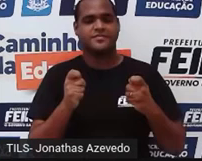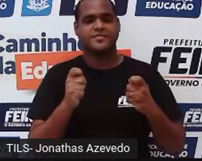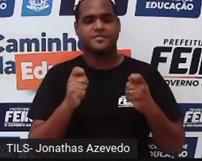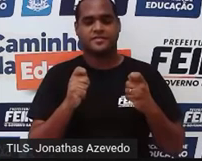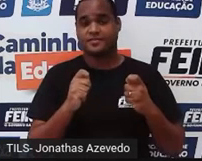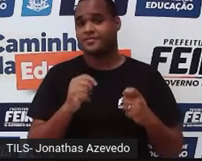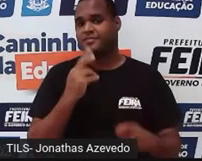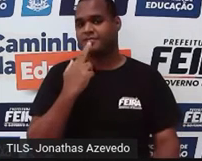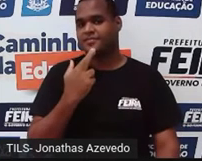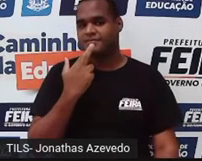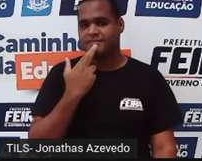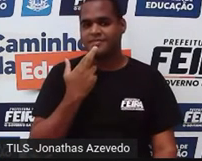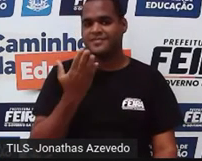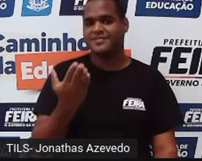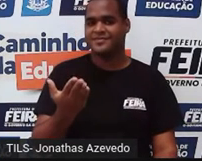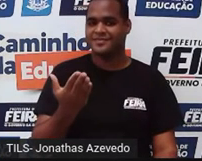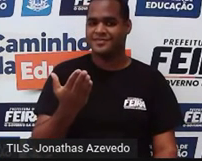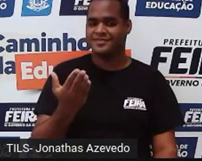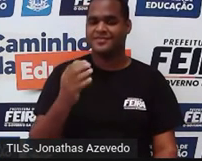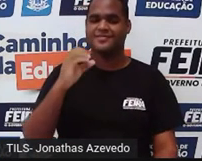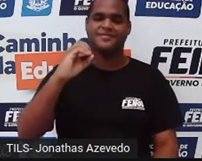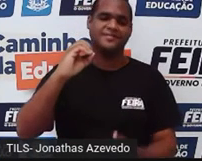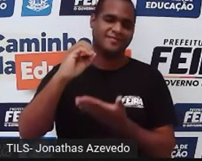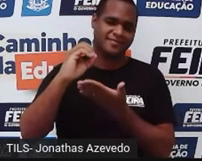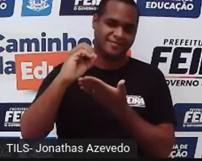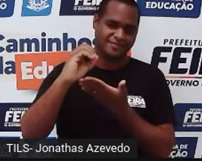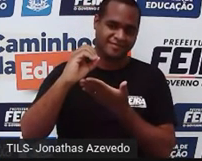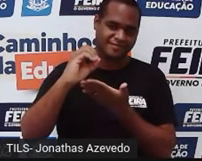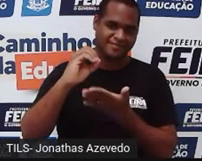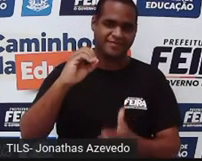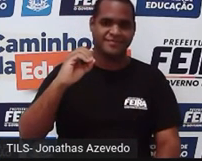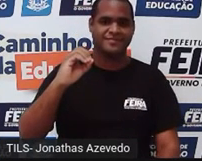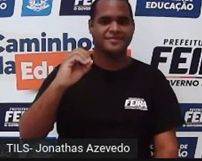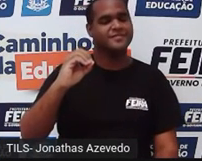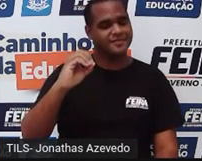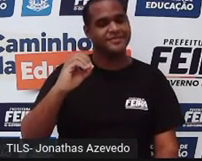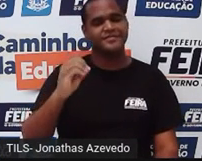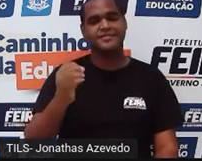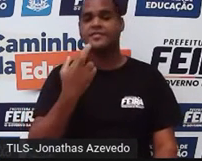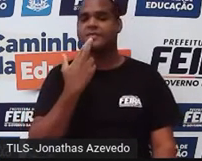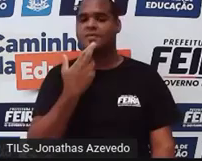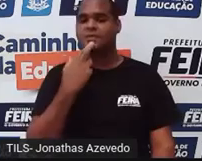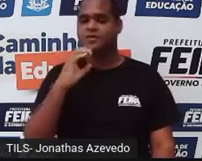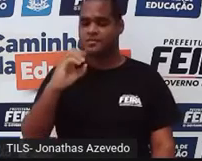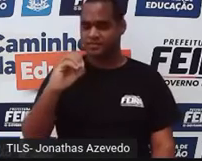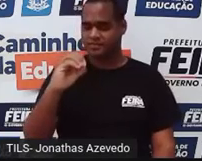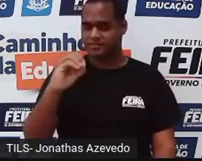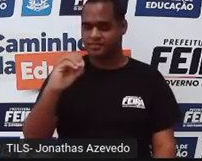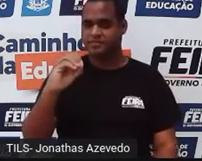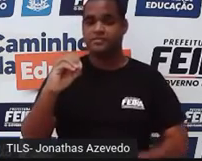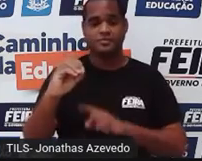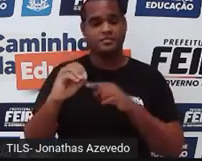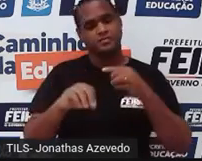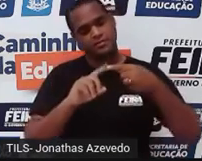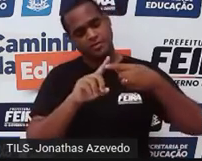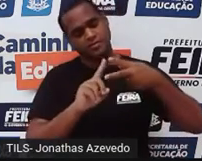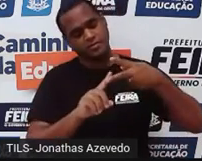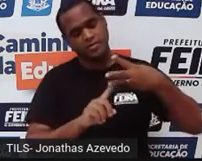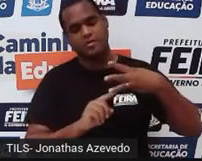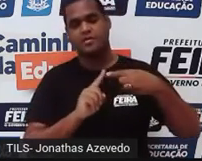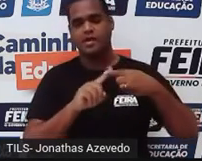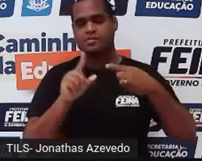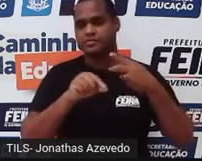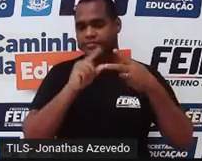A resposta é zero. Pois é, o zero das três opções que estão ali